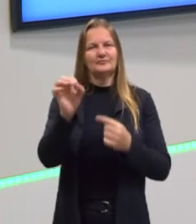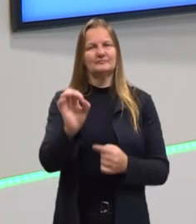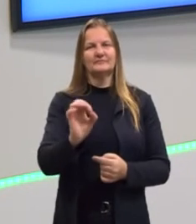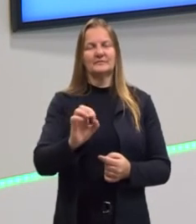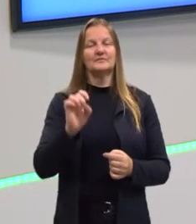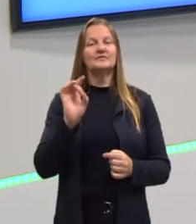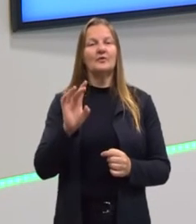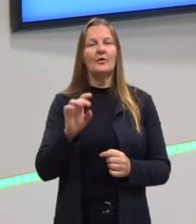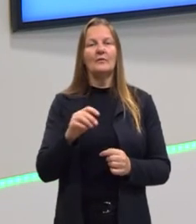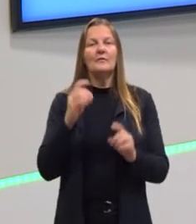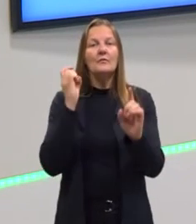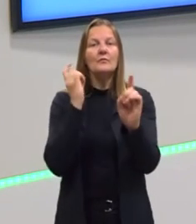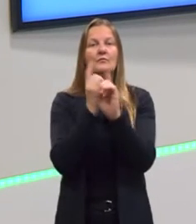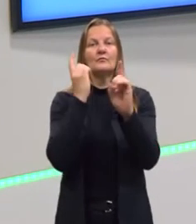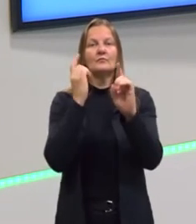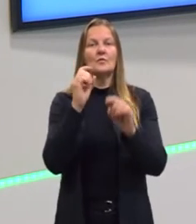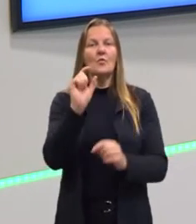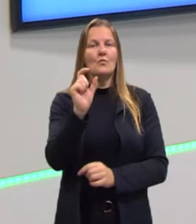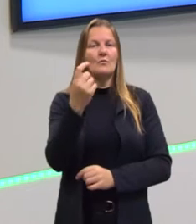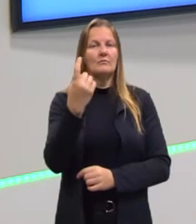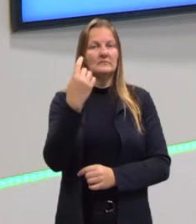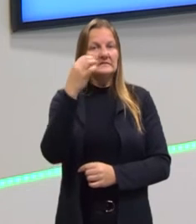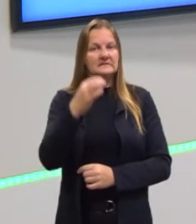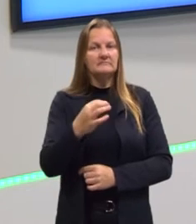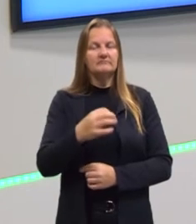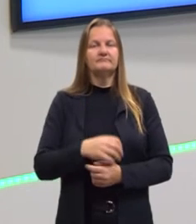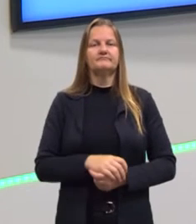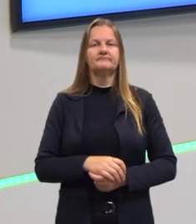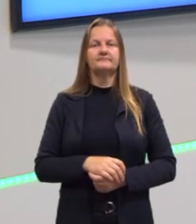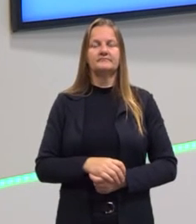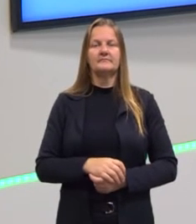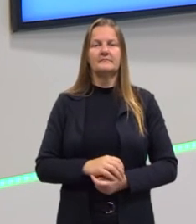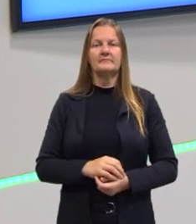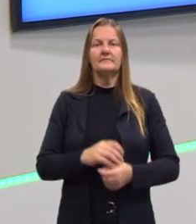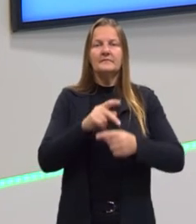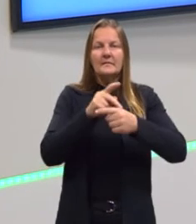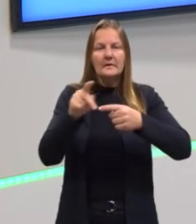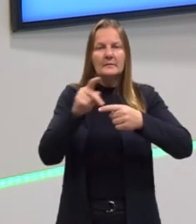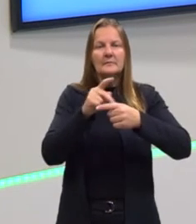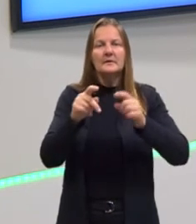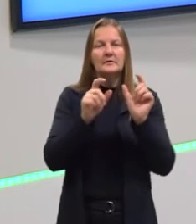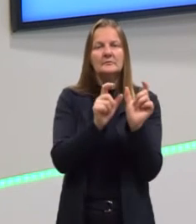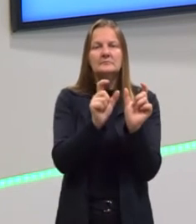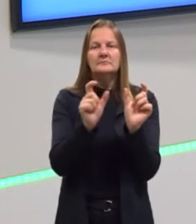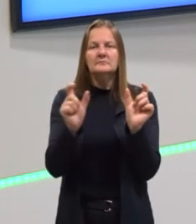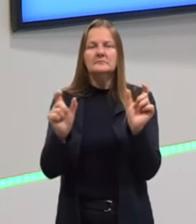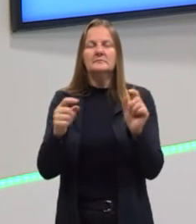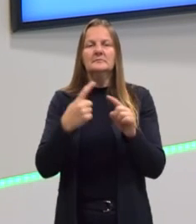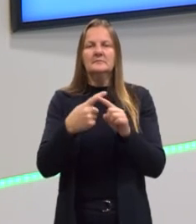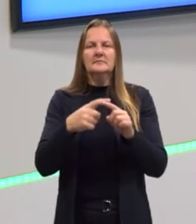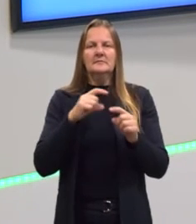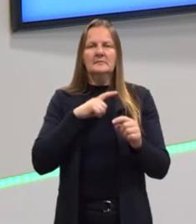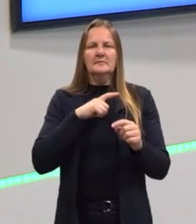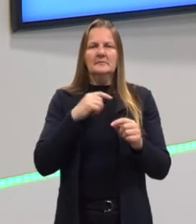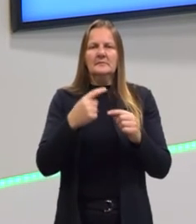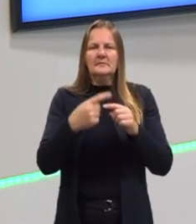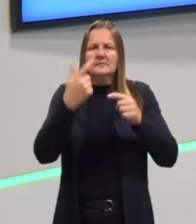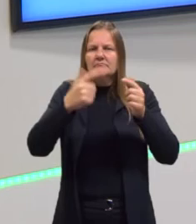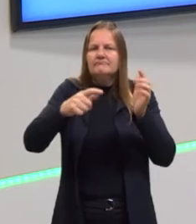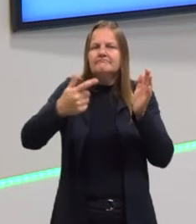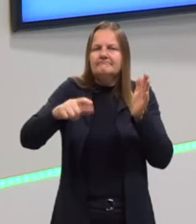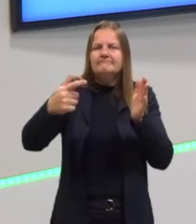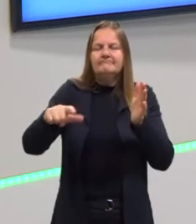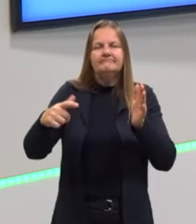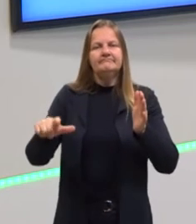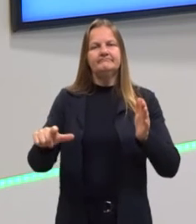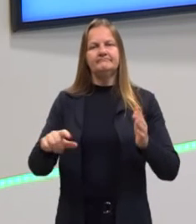queríamos apenas encontrar um termo. E nós vimos que tinha um certo padrão na hora de formar porque nós tínhamos repetições.